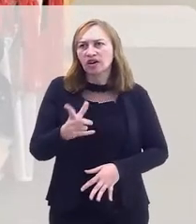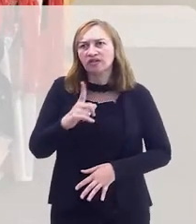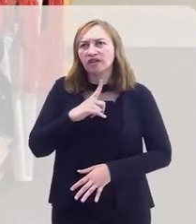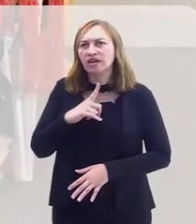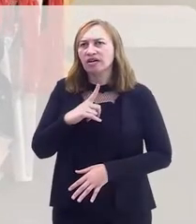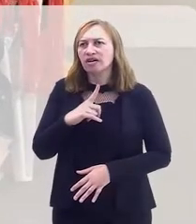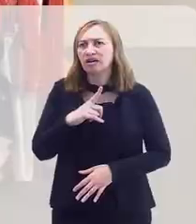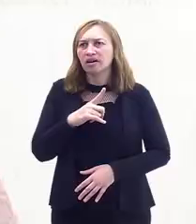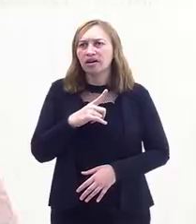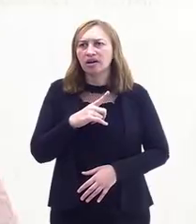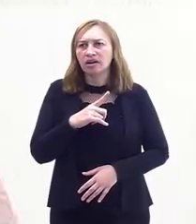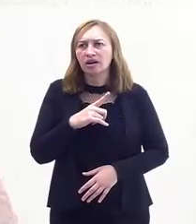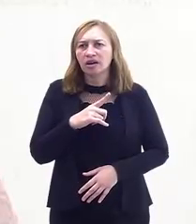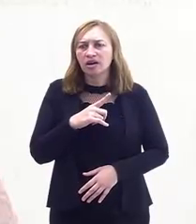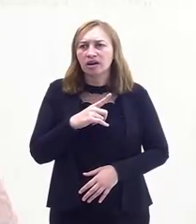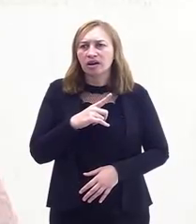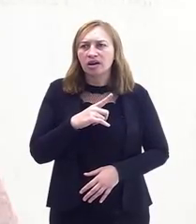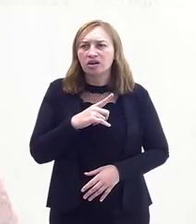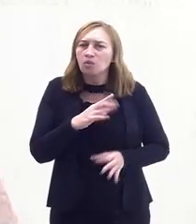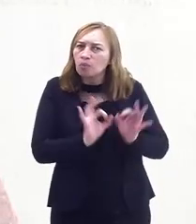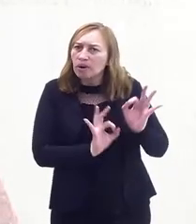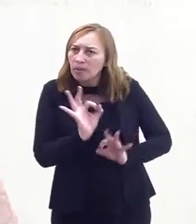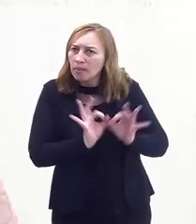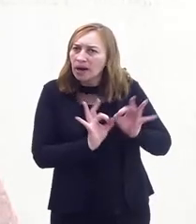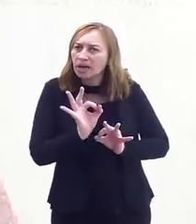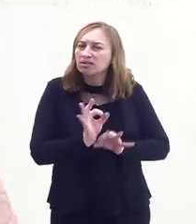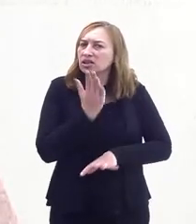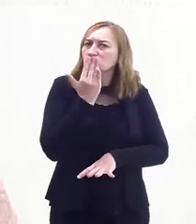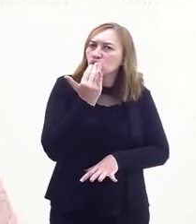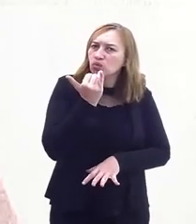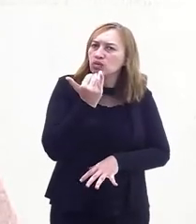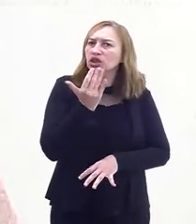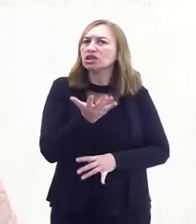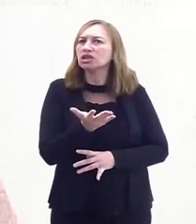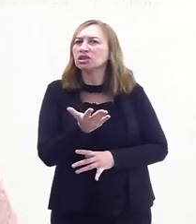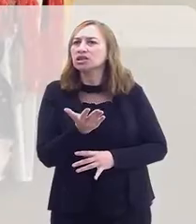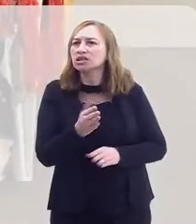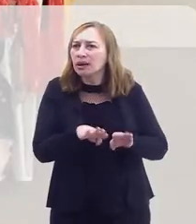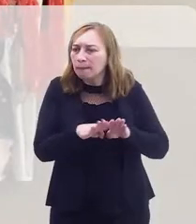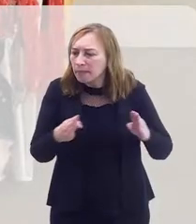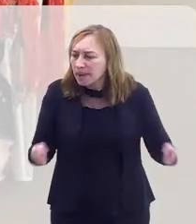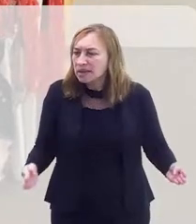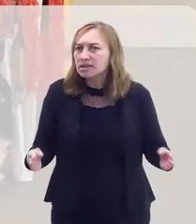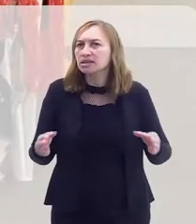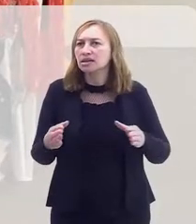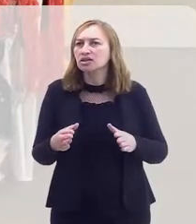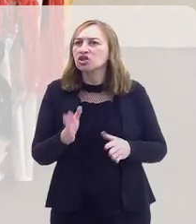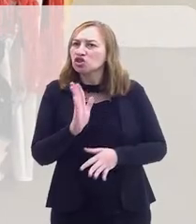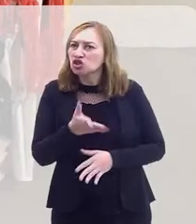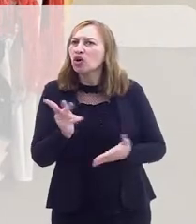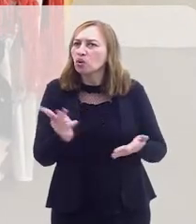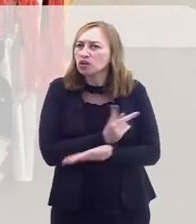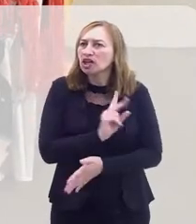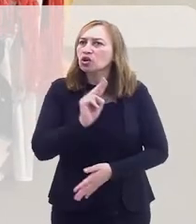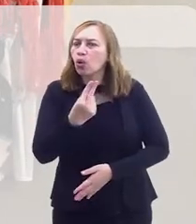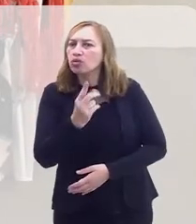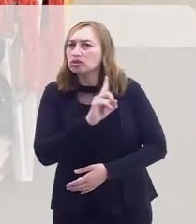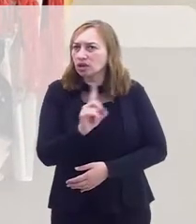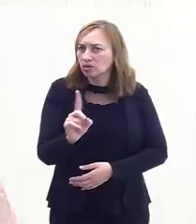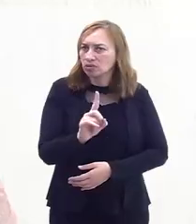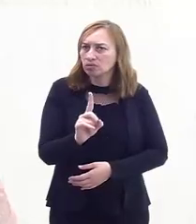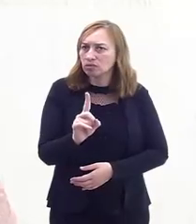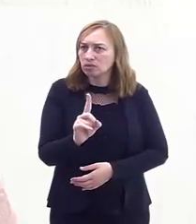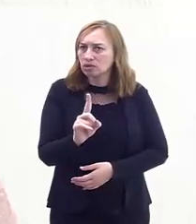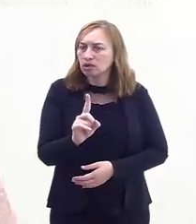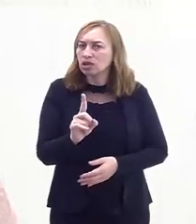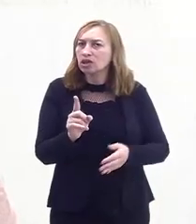já existe o preparo dessas comidas, dessas mesas? Já acontece